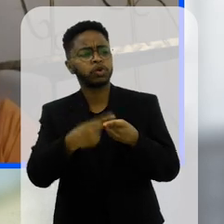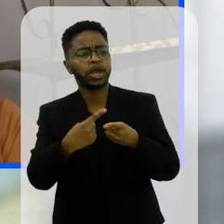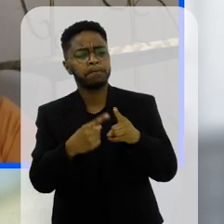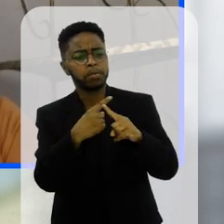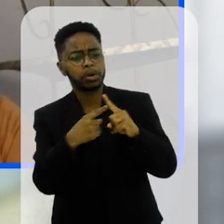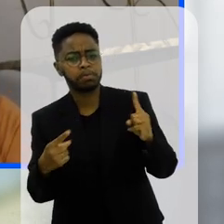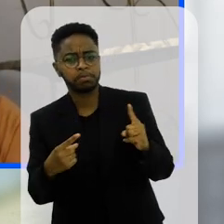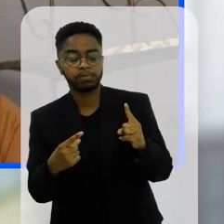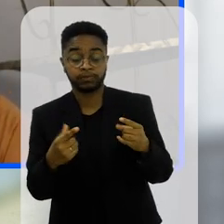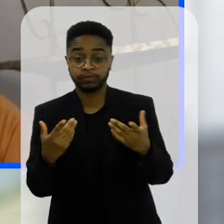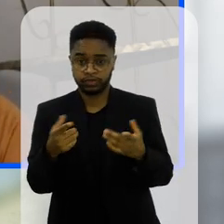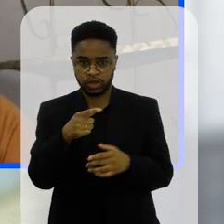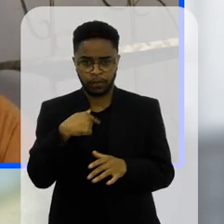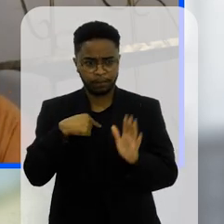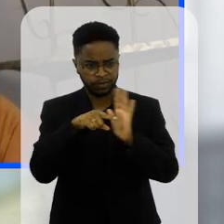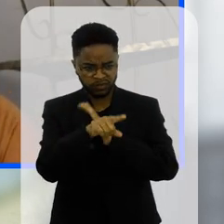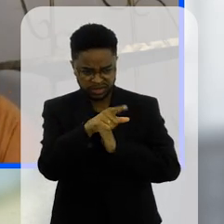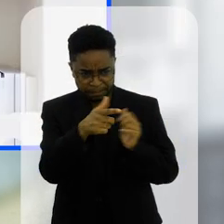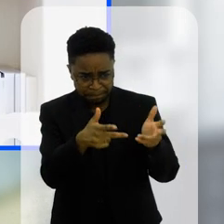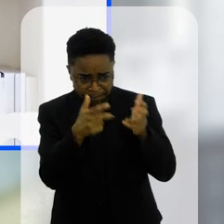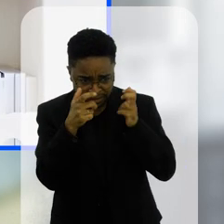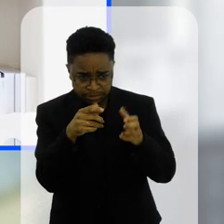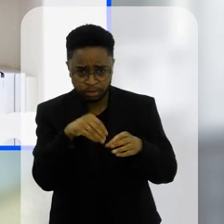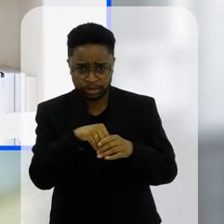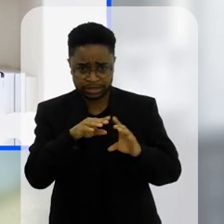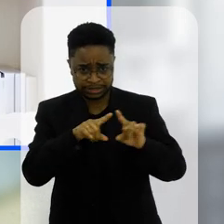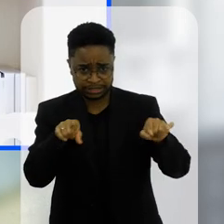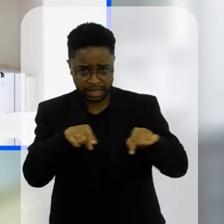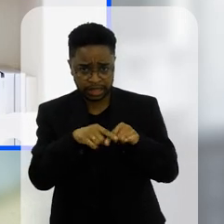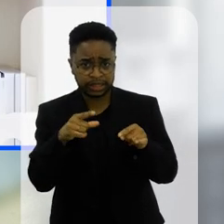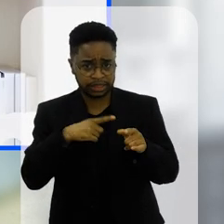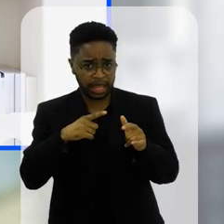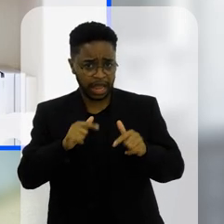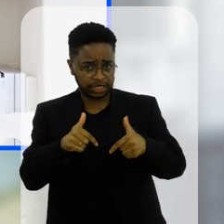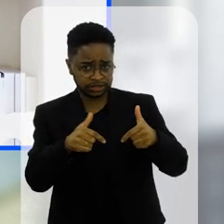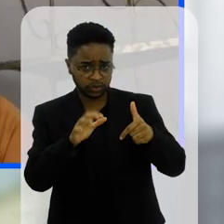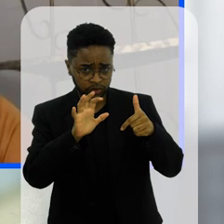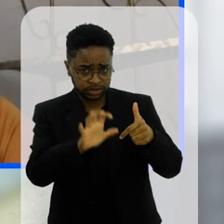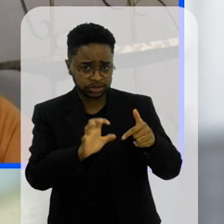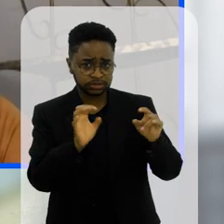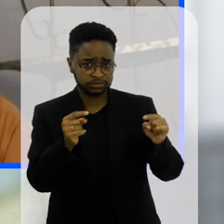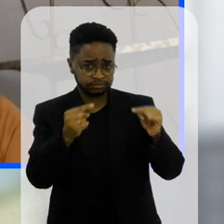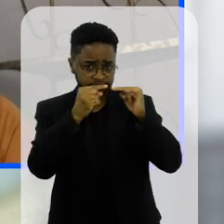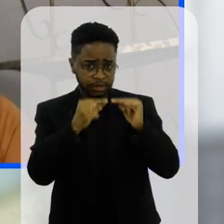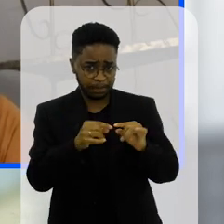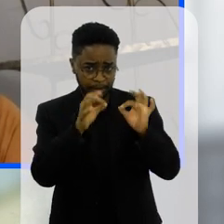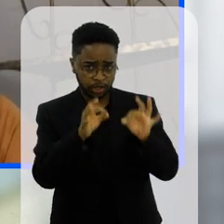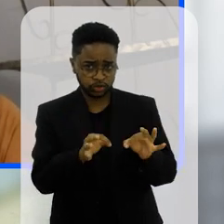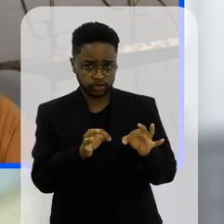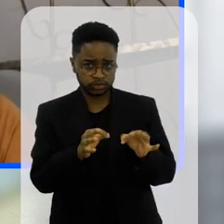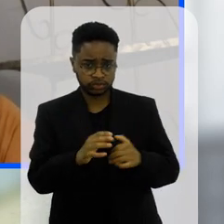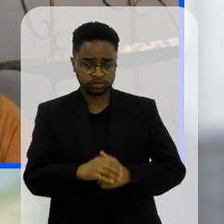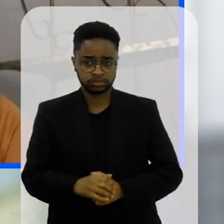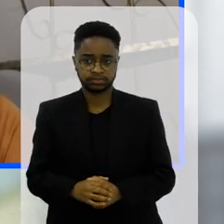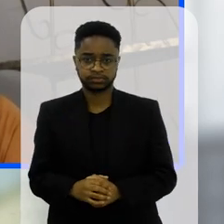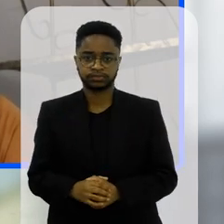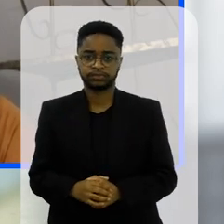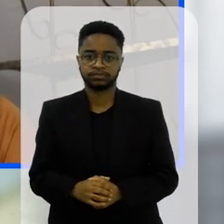por que você já percebeu essa agitação em sala de aula ou alguma reação nesse sentido por parte dos alunos também